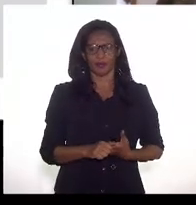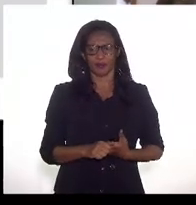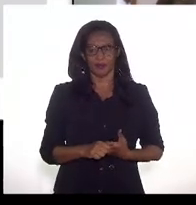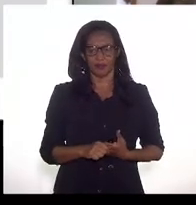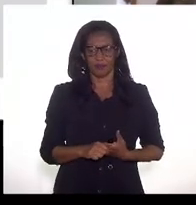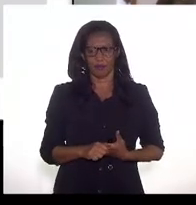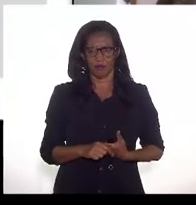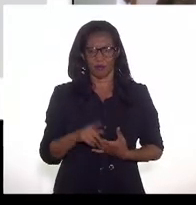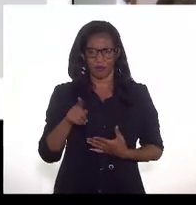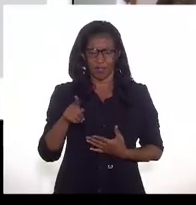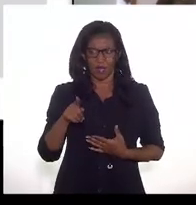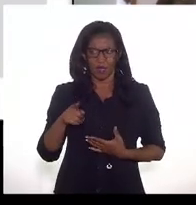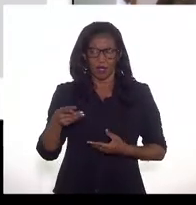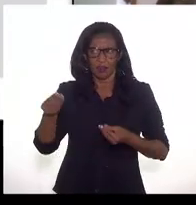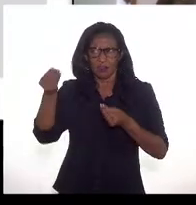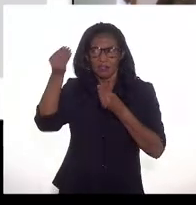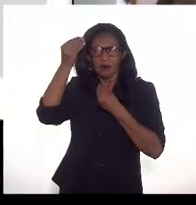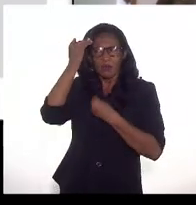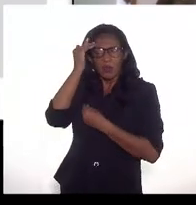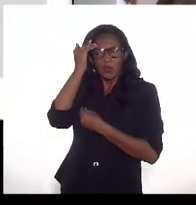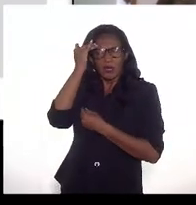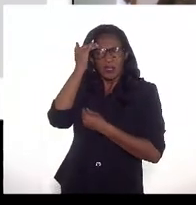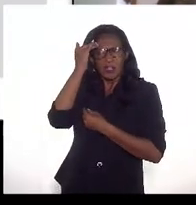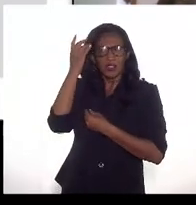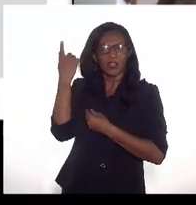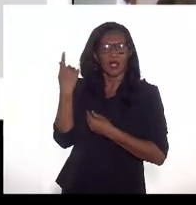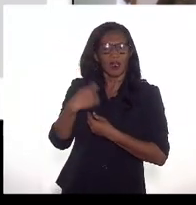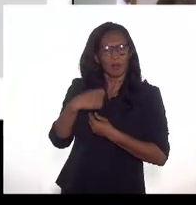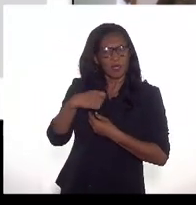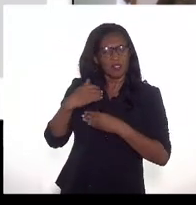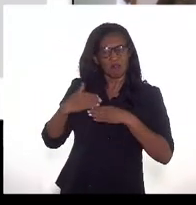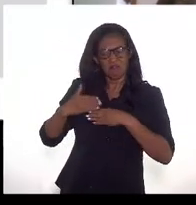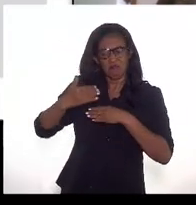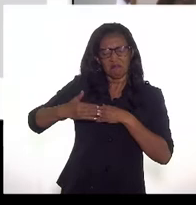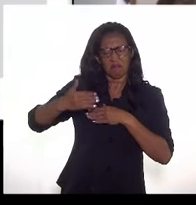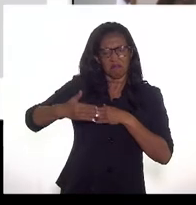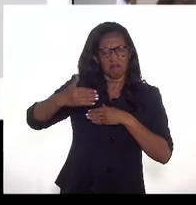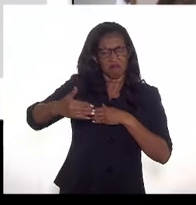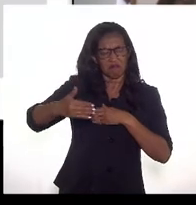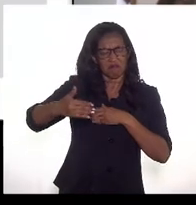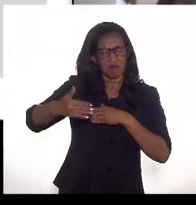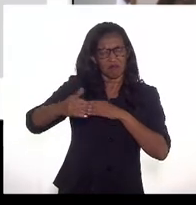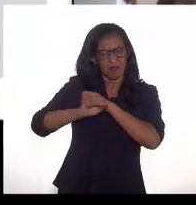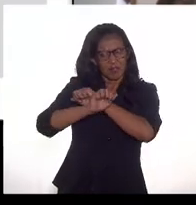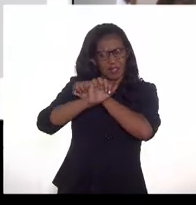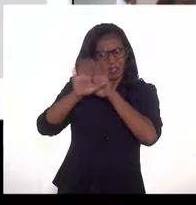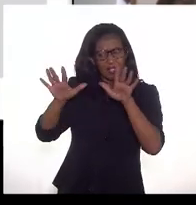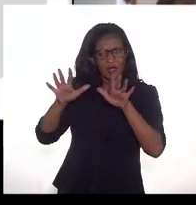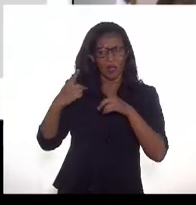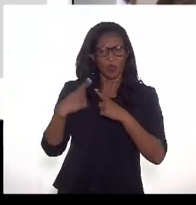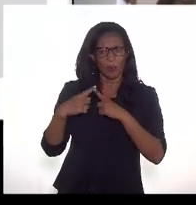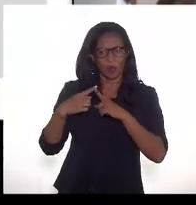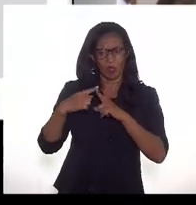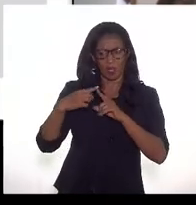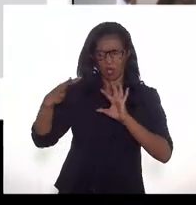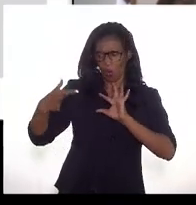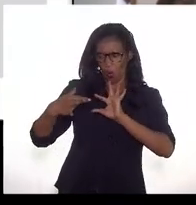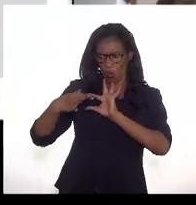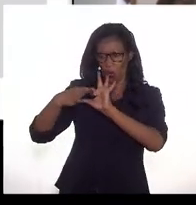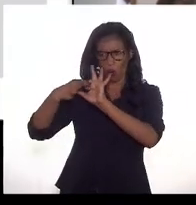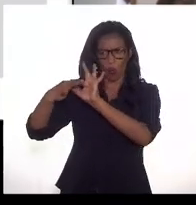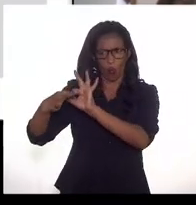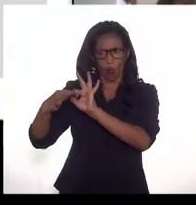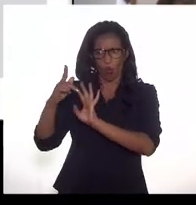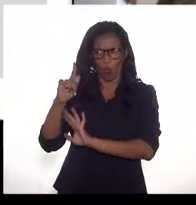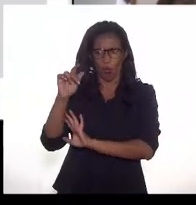ela, no meu entendimento, deveria ser periodicamente revista, porque as correntes que gastam são constantes